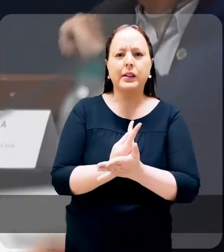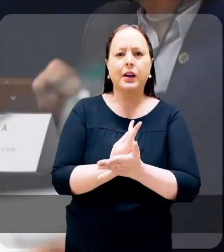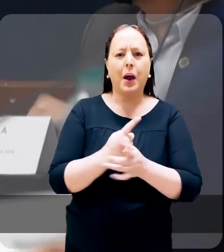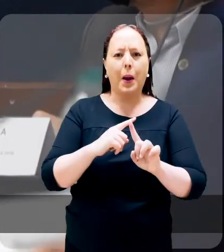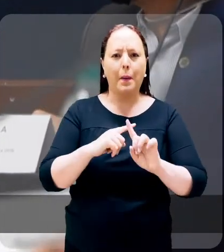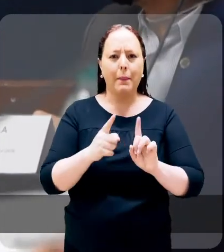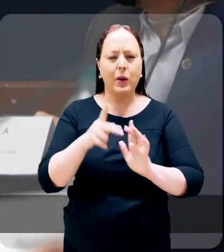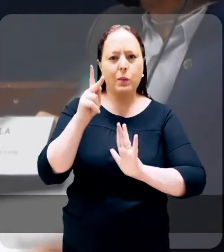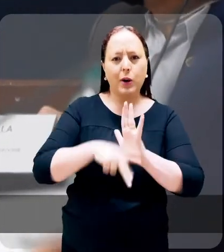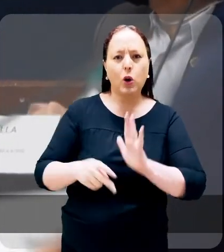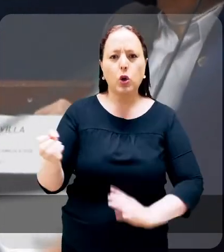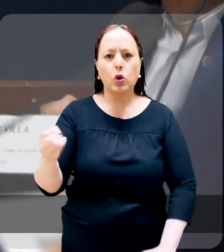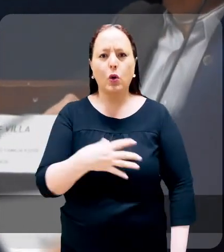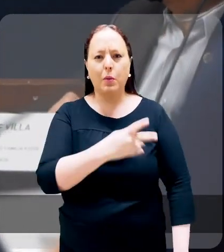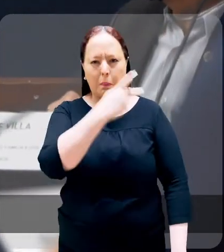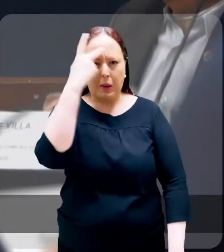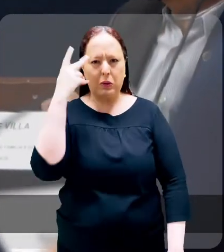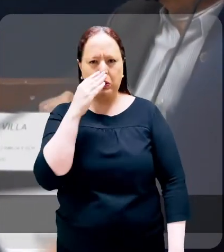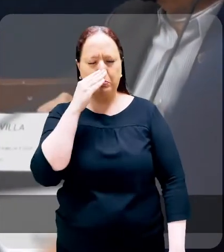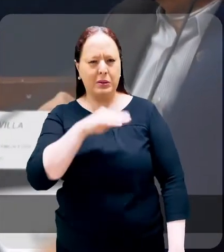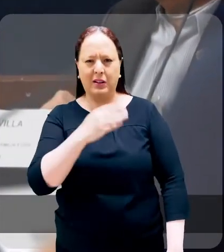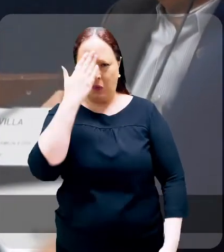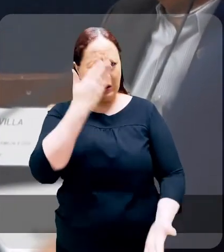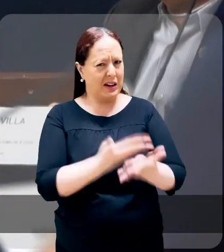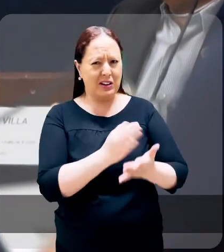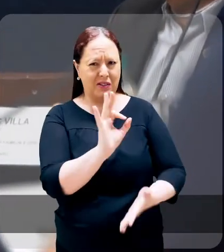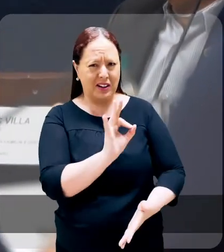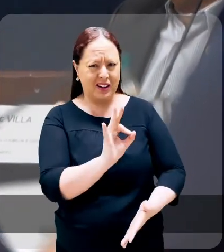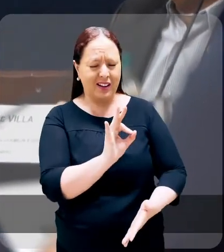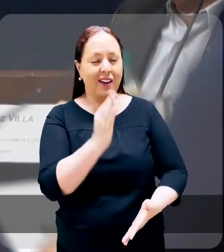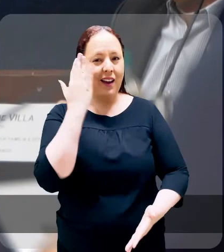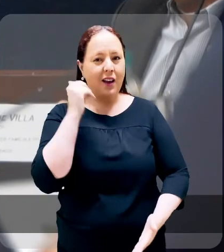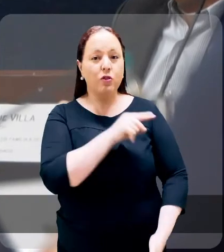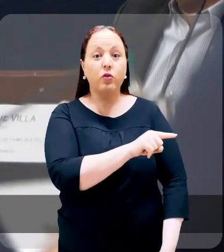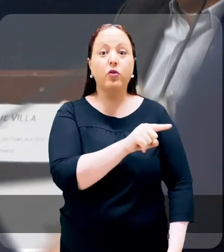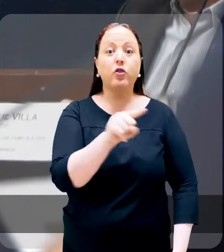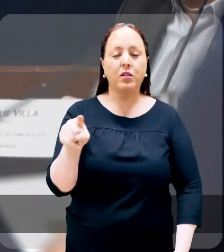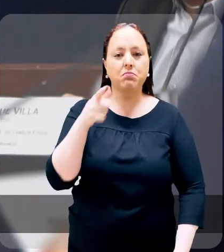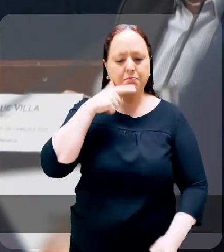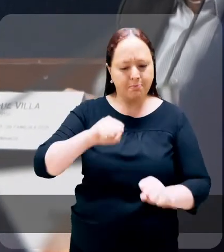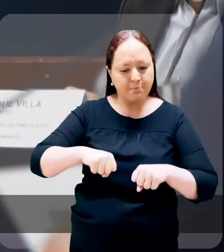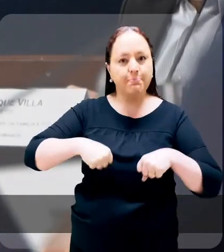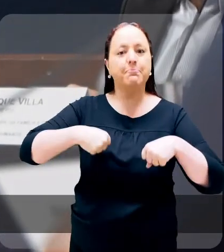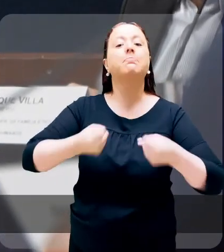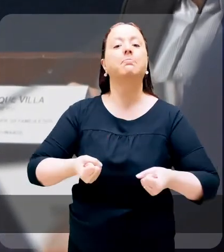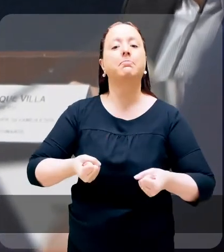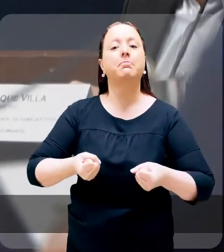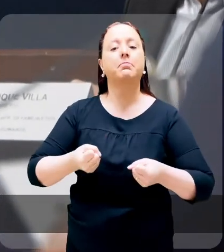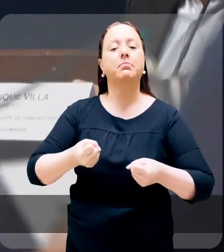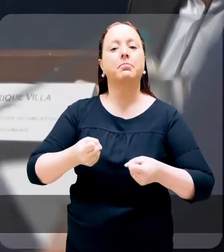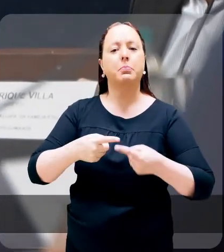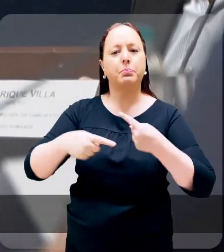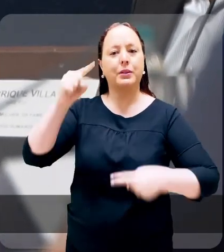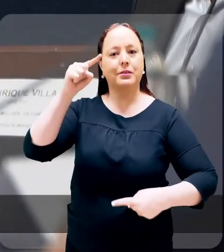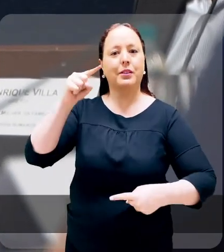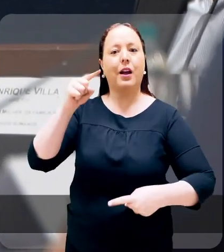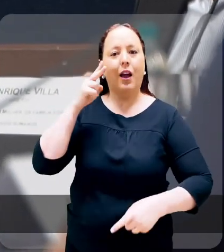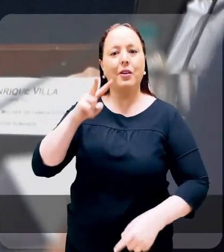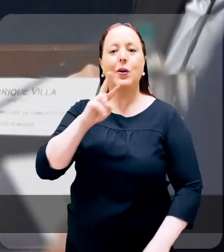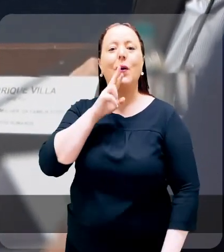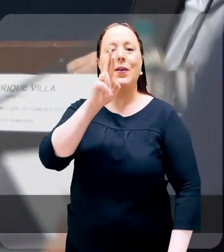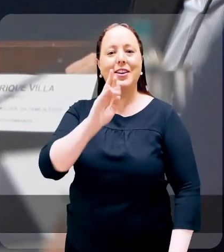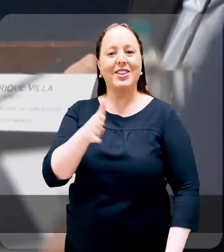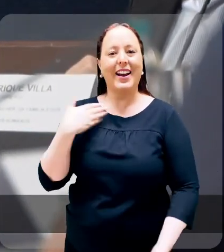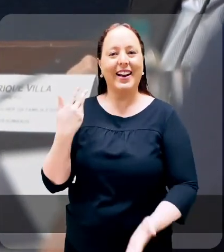e ser um programa novo que alguns não estavam acreditando, eu vejo o quanto vocês estão empenhados. E